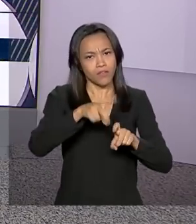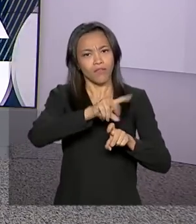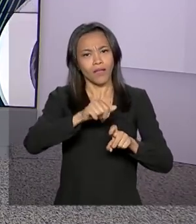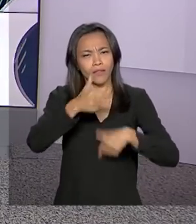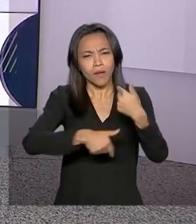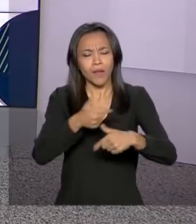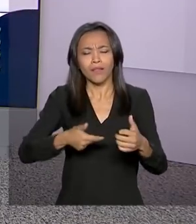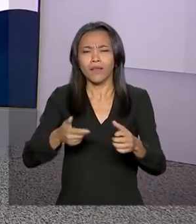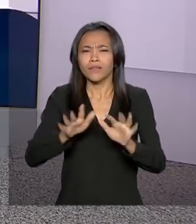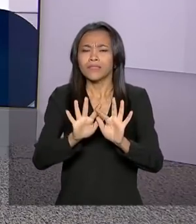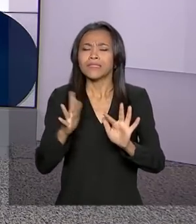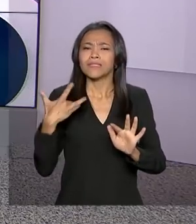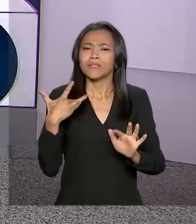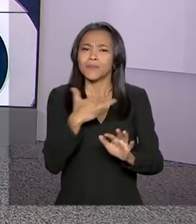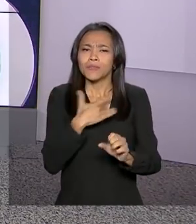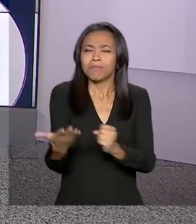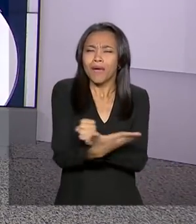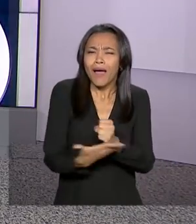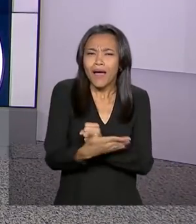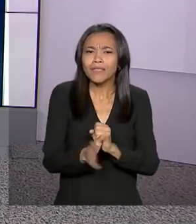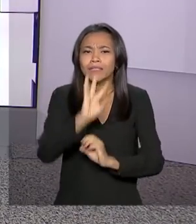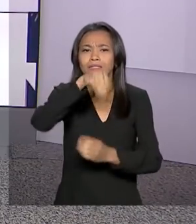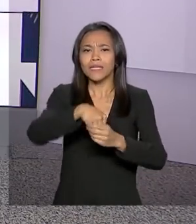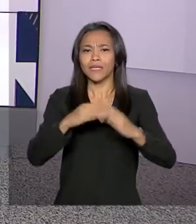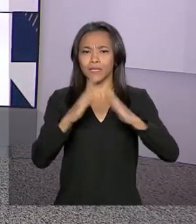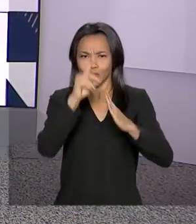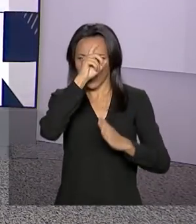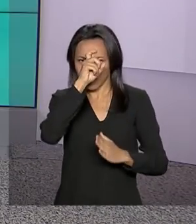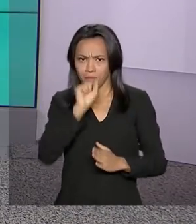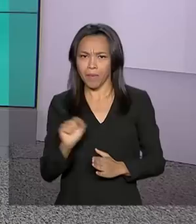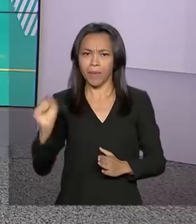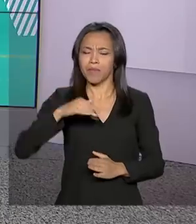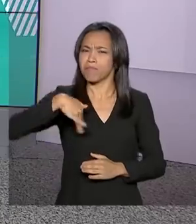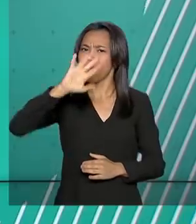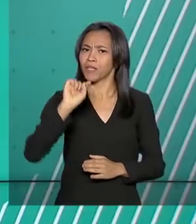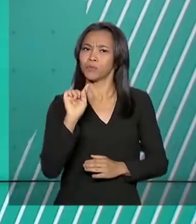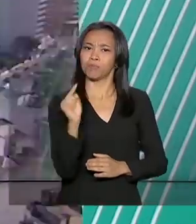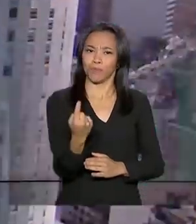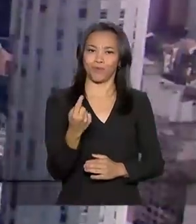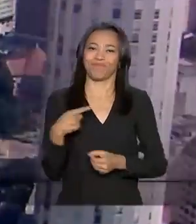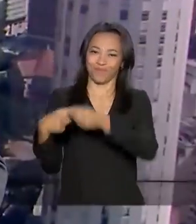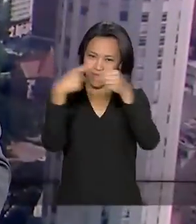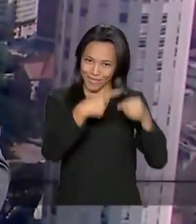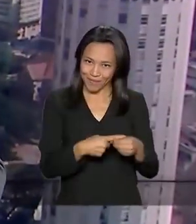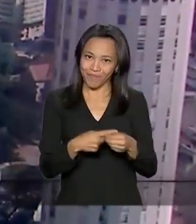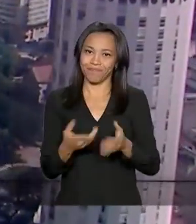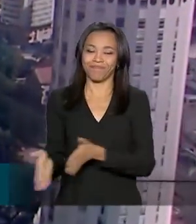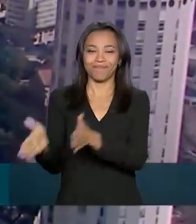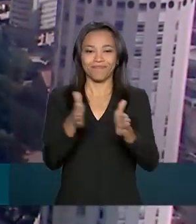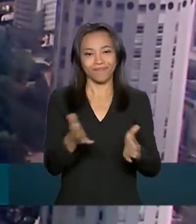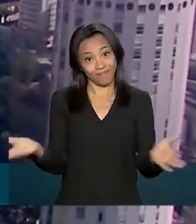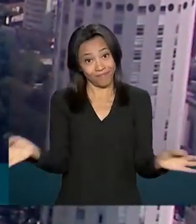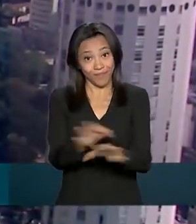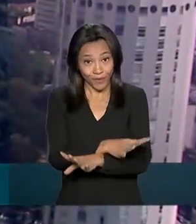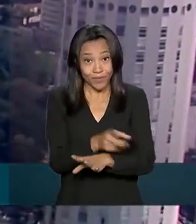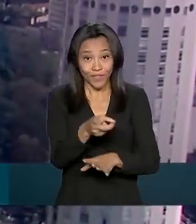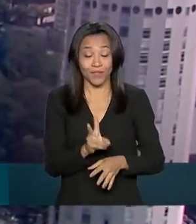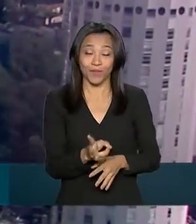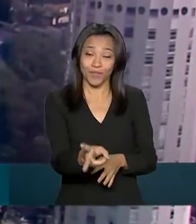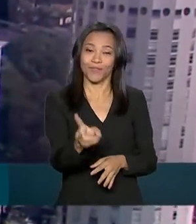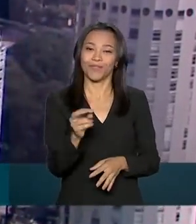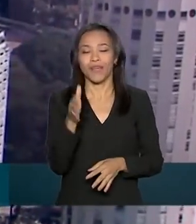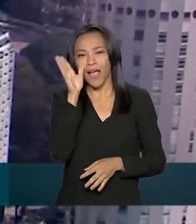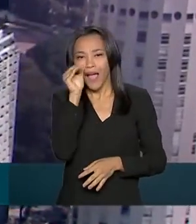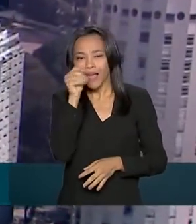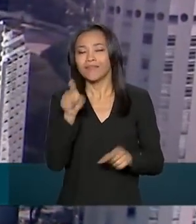primária das unidades de saúde em mais de mil municípios em todo o país. O governo agora fica por aqui. Continue nos